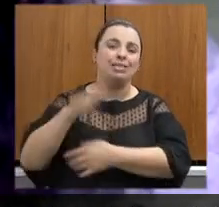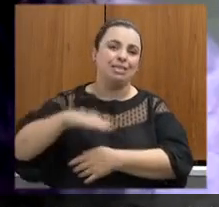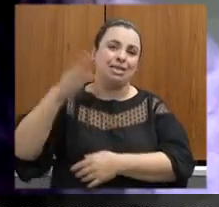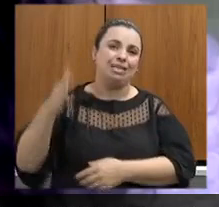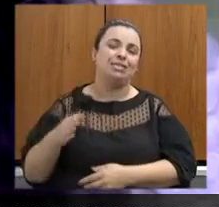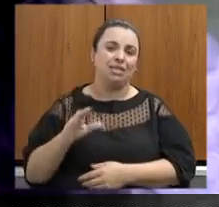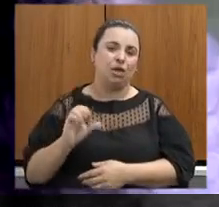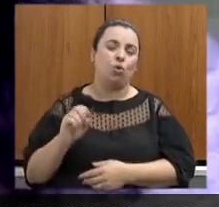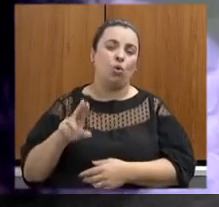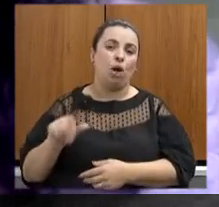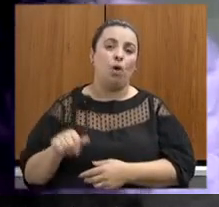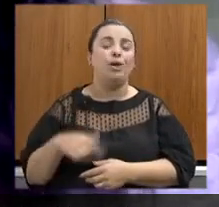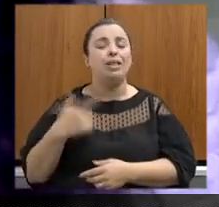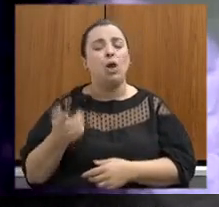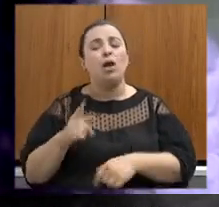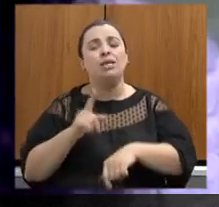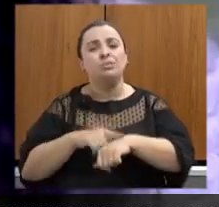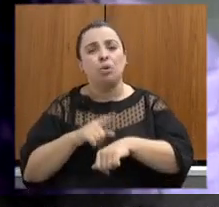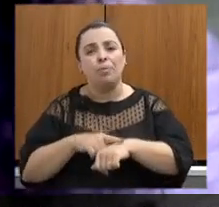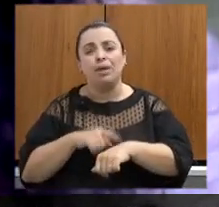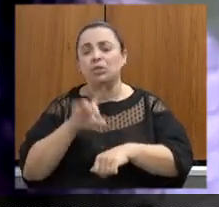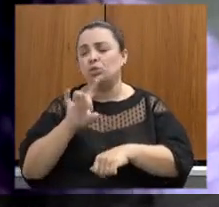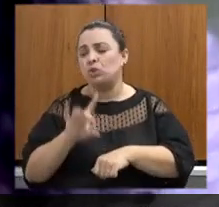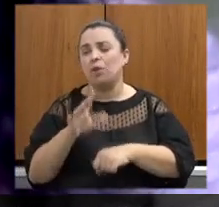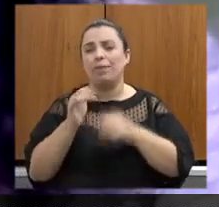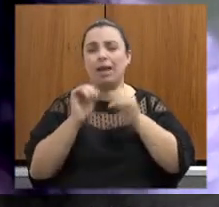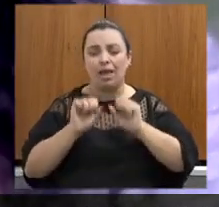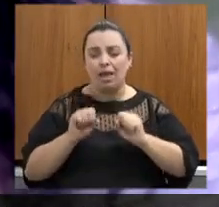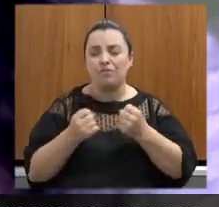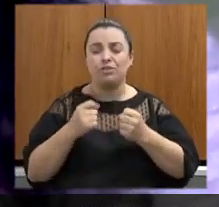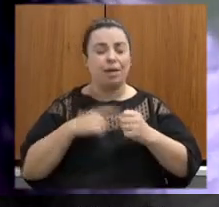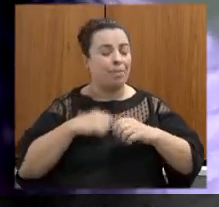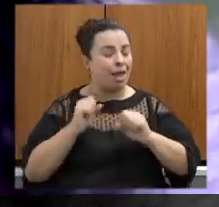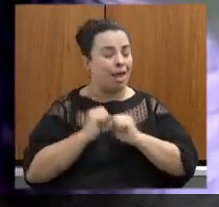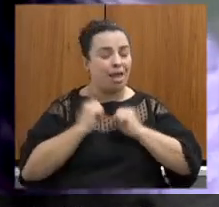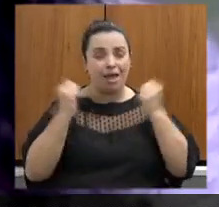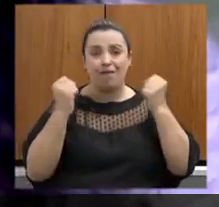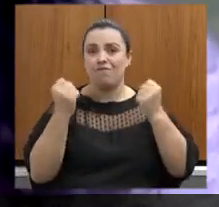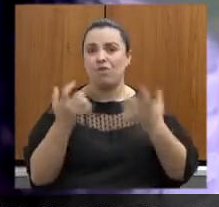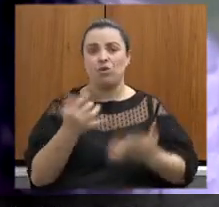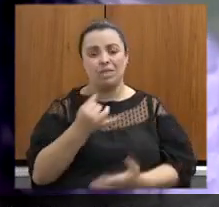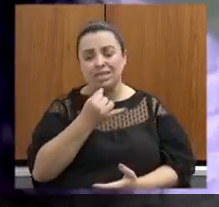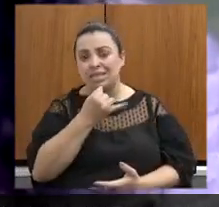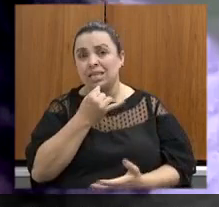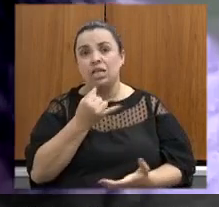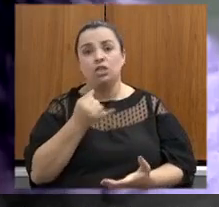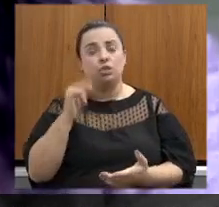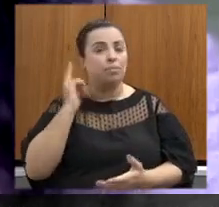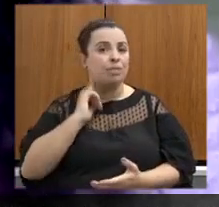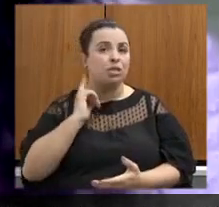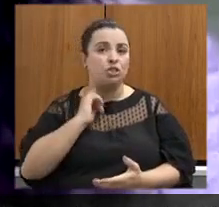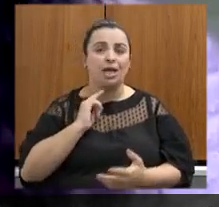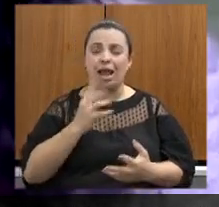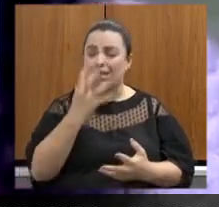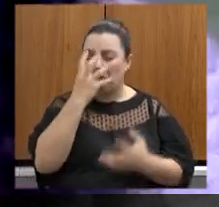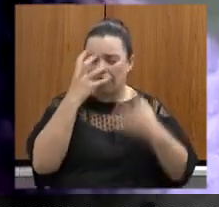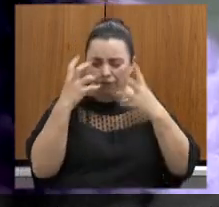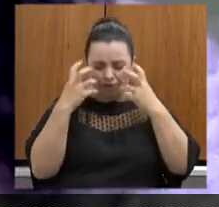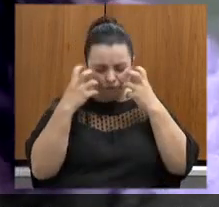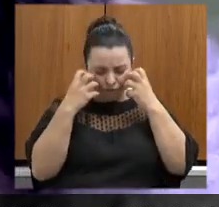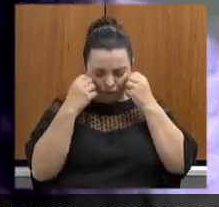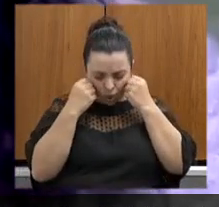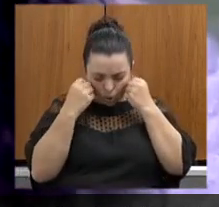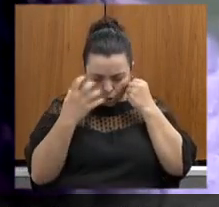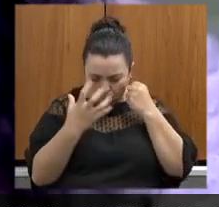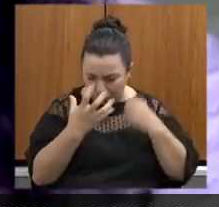essa minha manifestação essa minha indignação e vai ser muito triste para Minas Gerais e vergonhoso mais uma vez